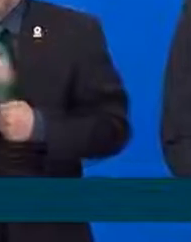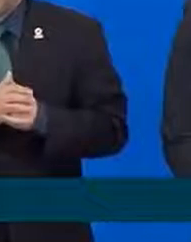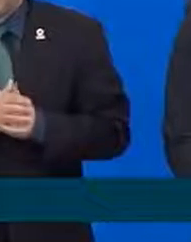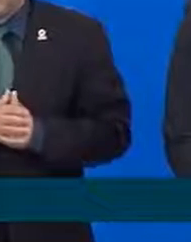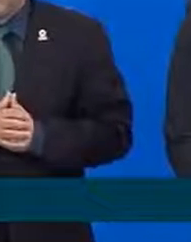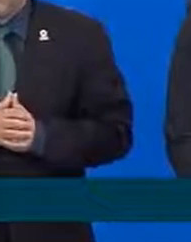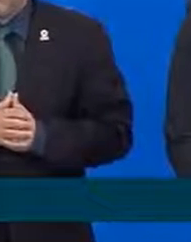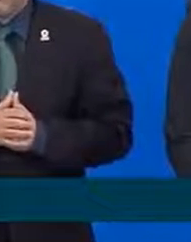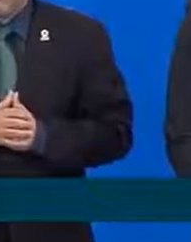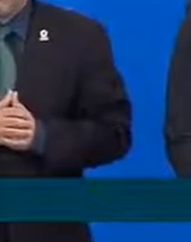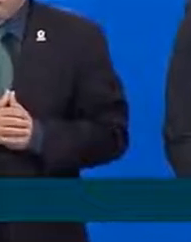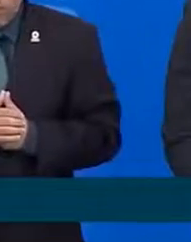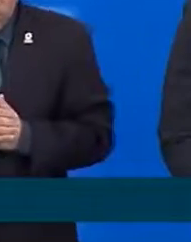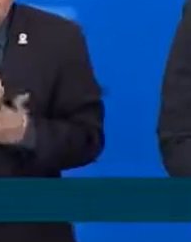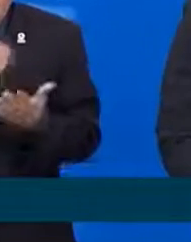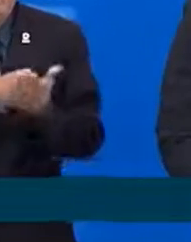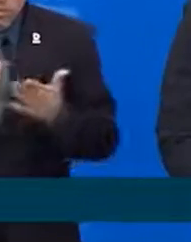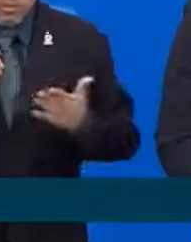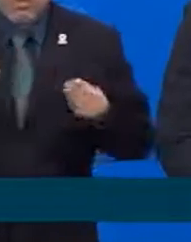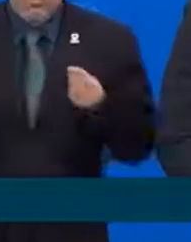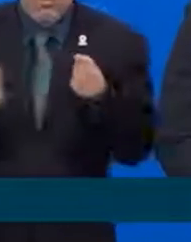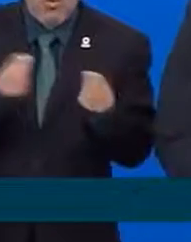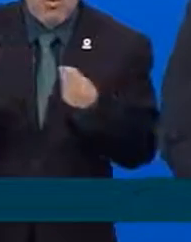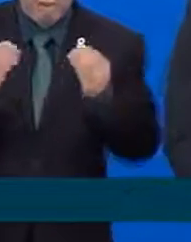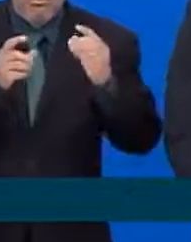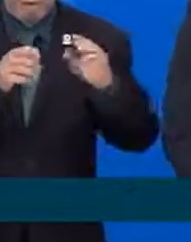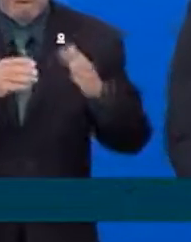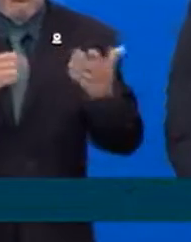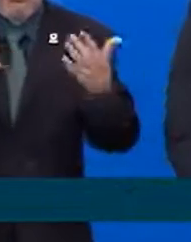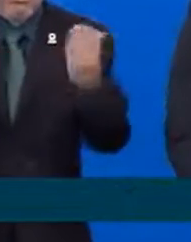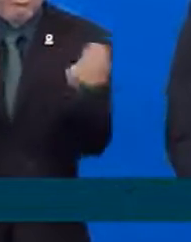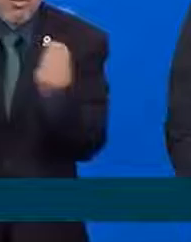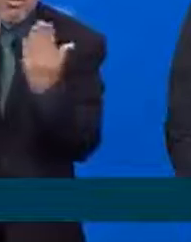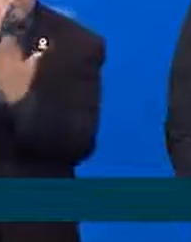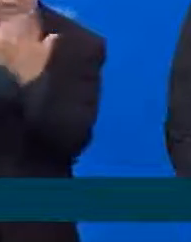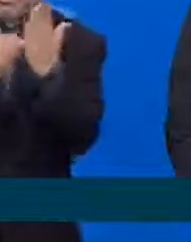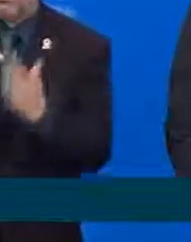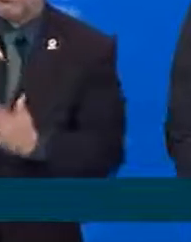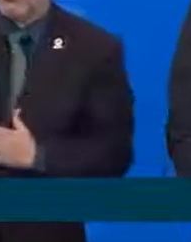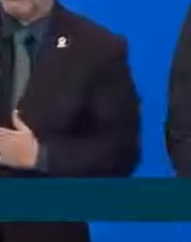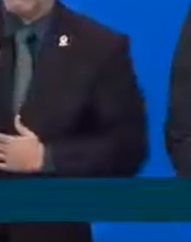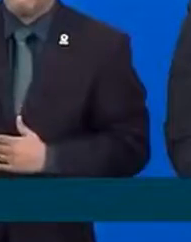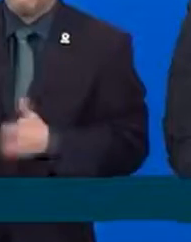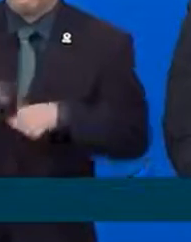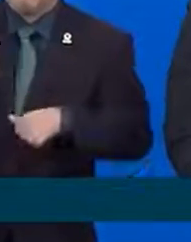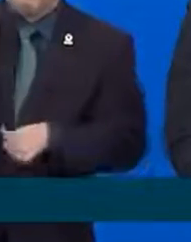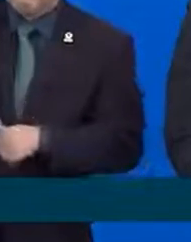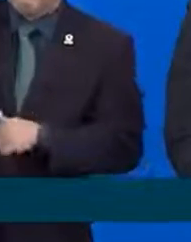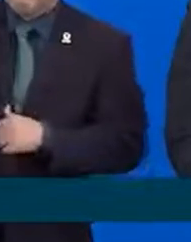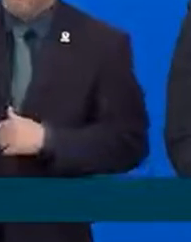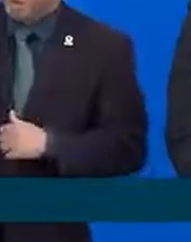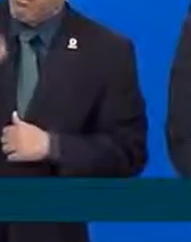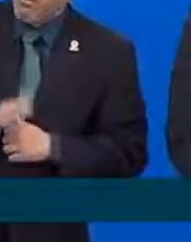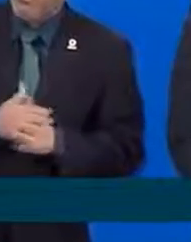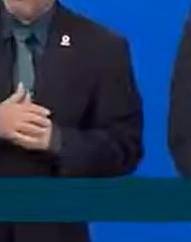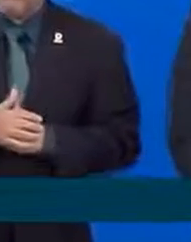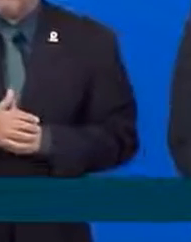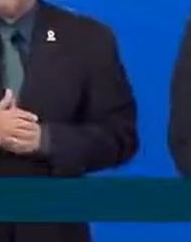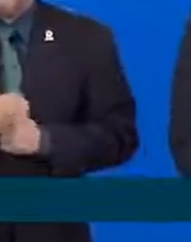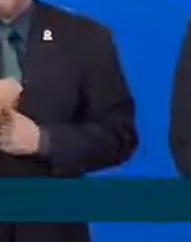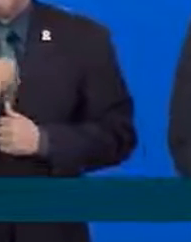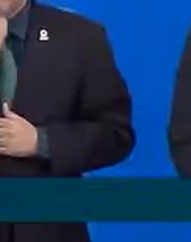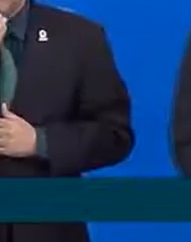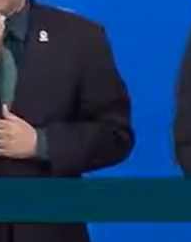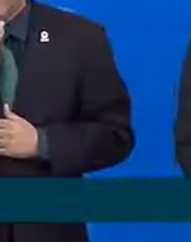financiamento para nós adequarmos essa taxa aqui. Está bem alta, alta ainda, né? E, obviamente,